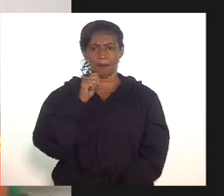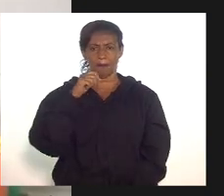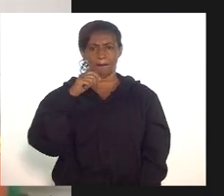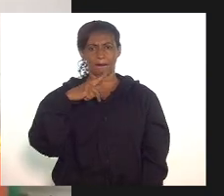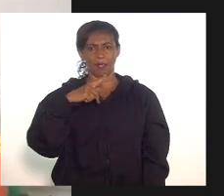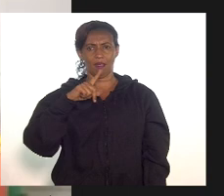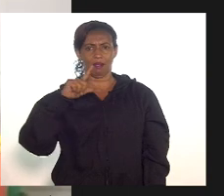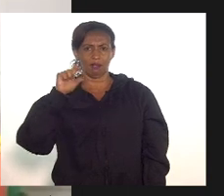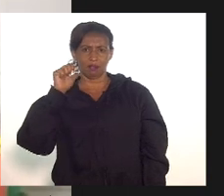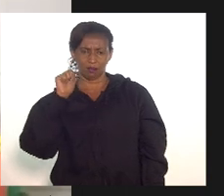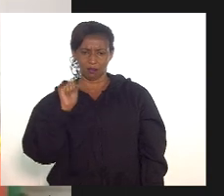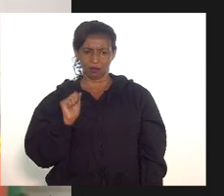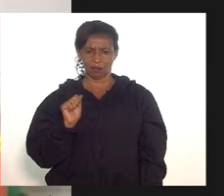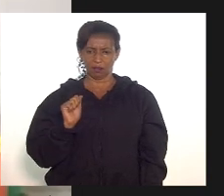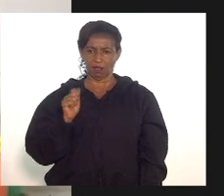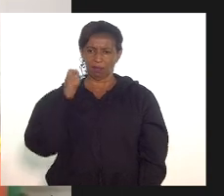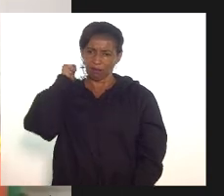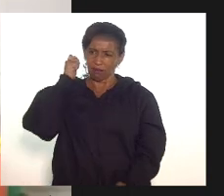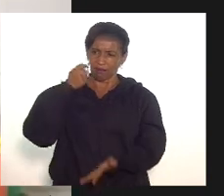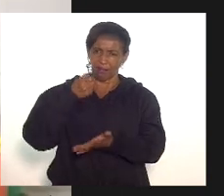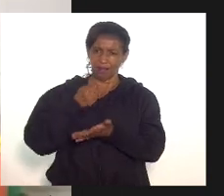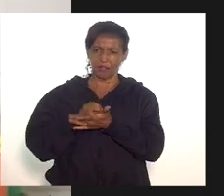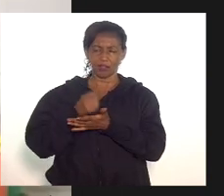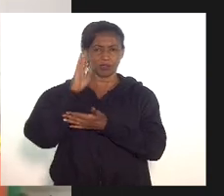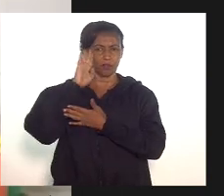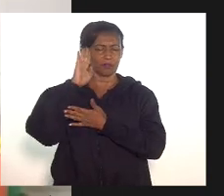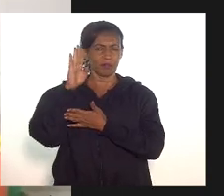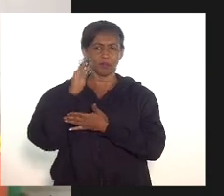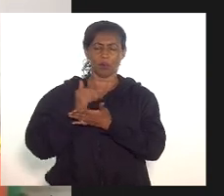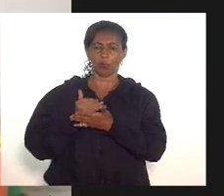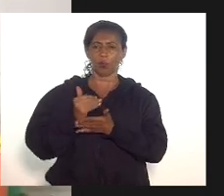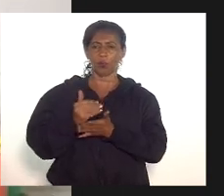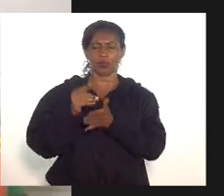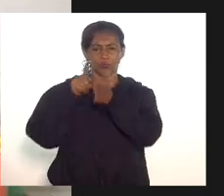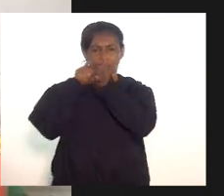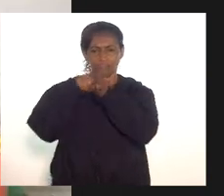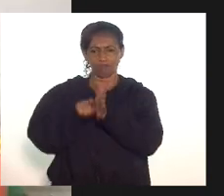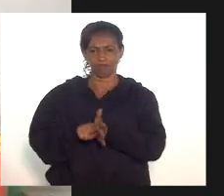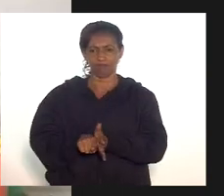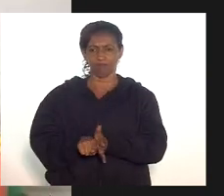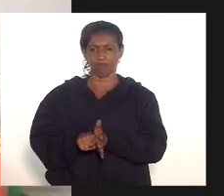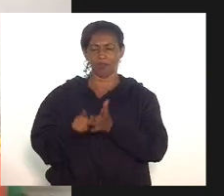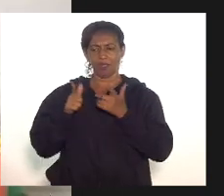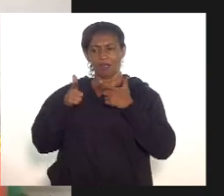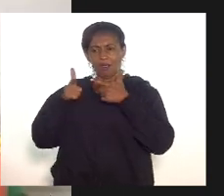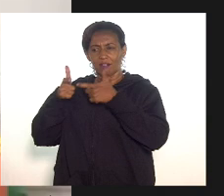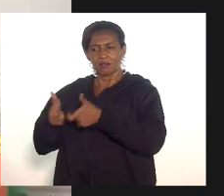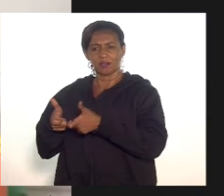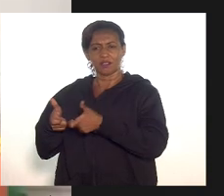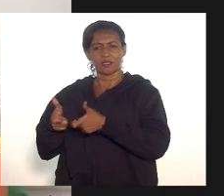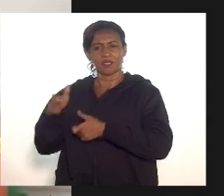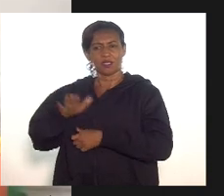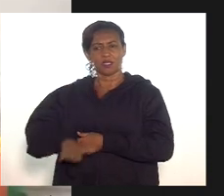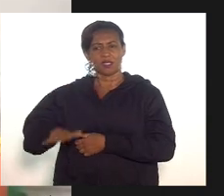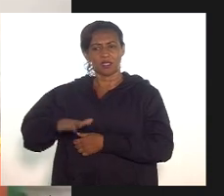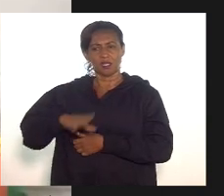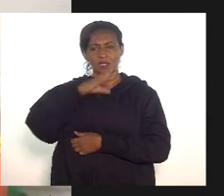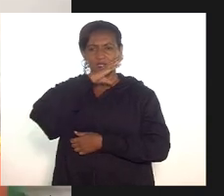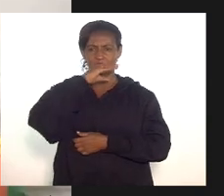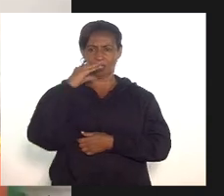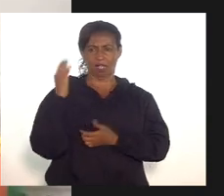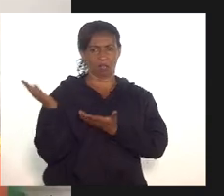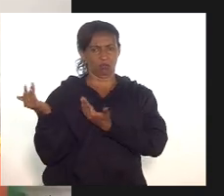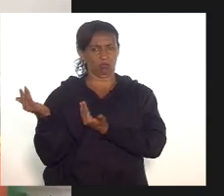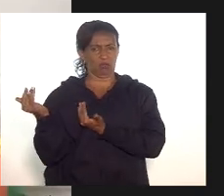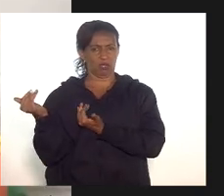Ágata, que garante prioridade em investigações em casos de assassinatos de crianças e adolescentes. Mas precisamos,